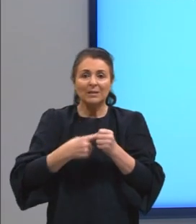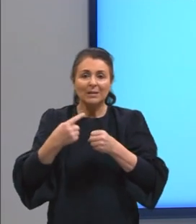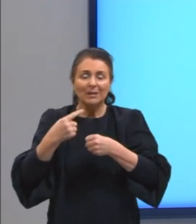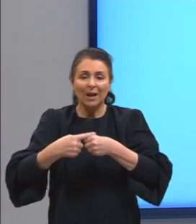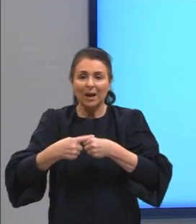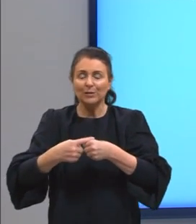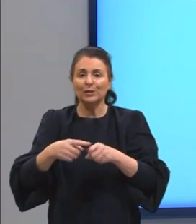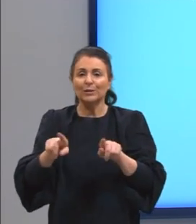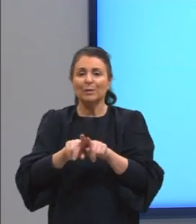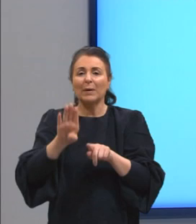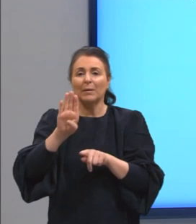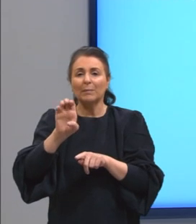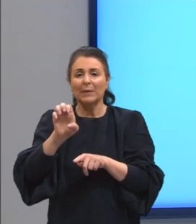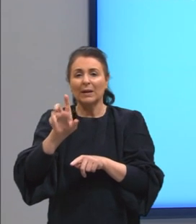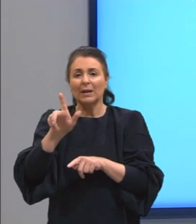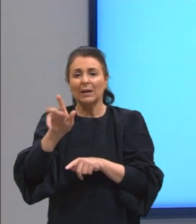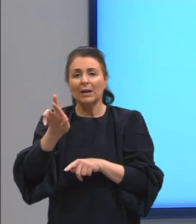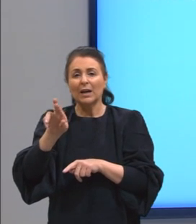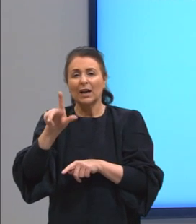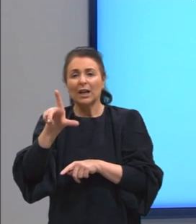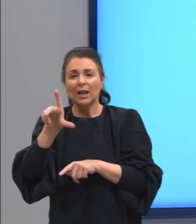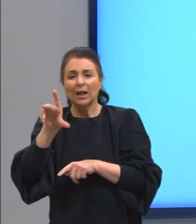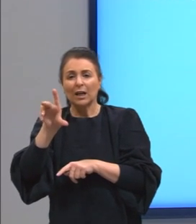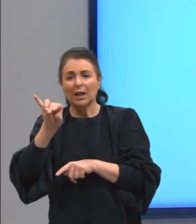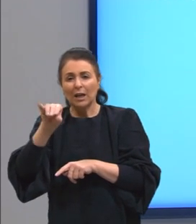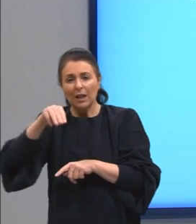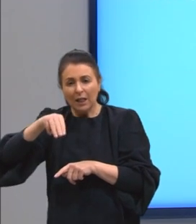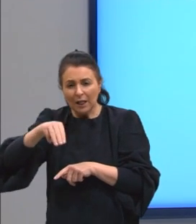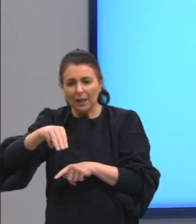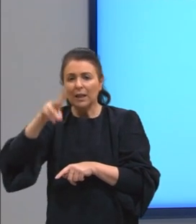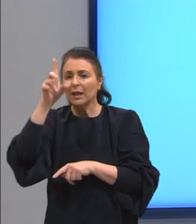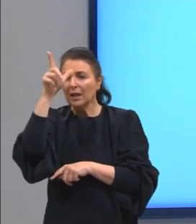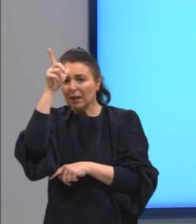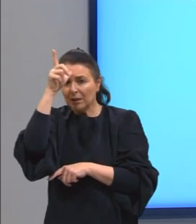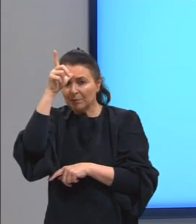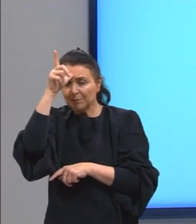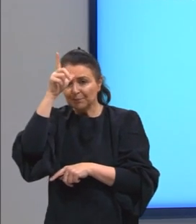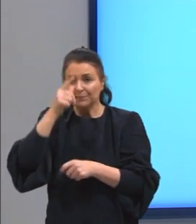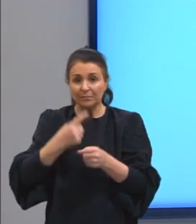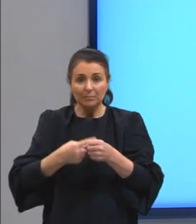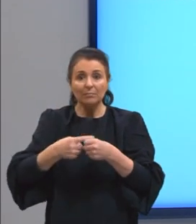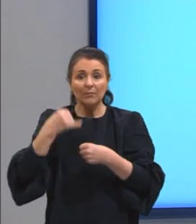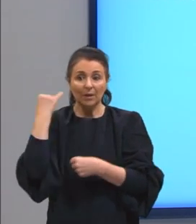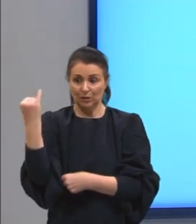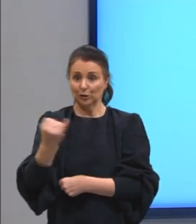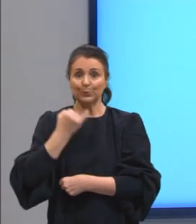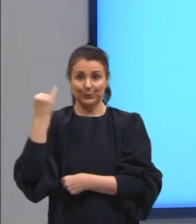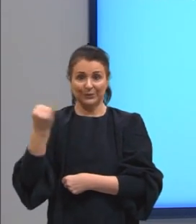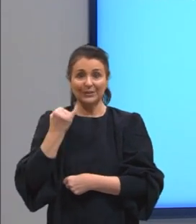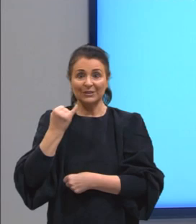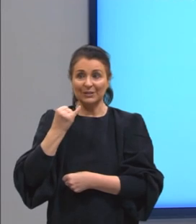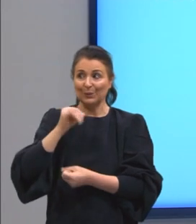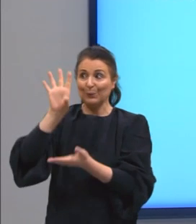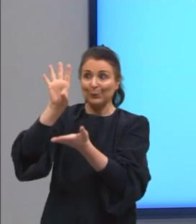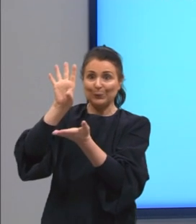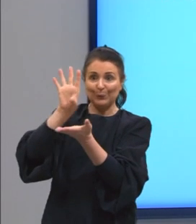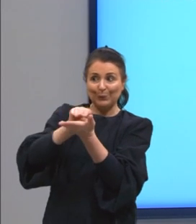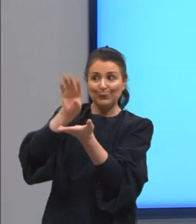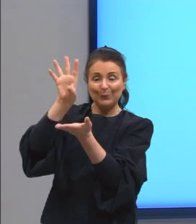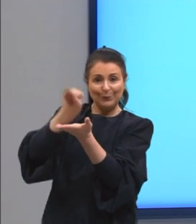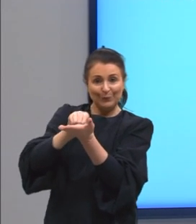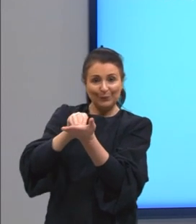Berlim, são cidades globais alfas, todas elas estão do, alfas, né, estão do